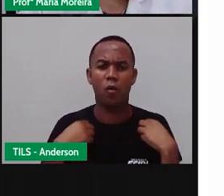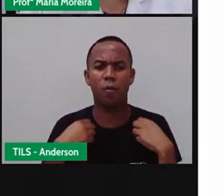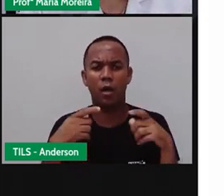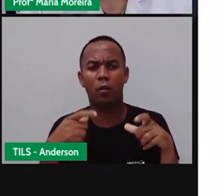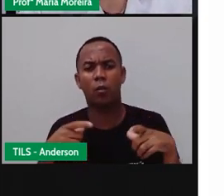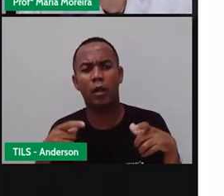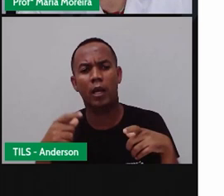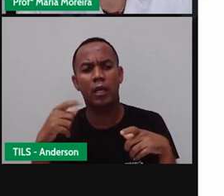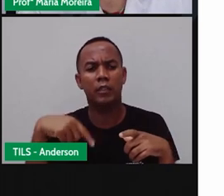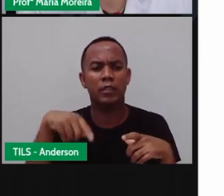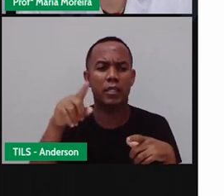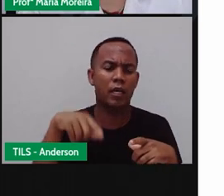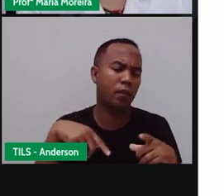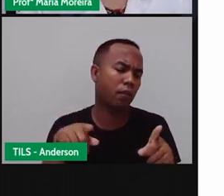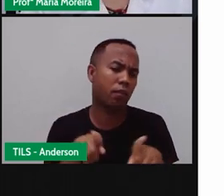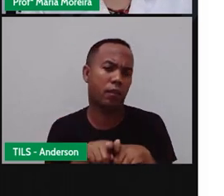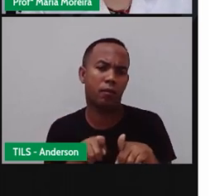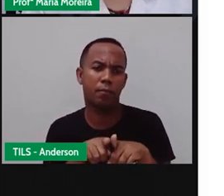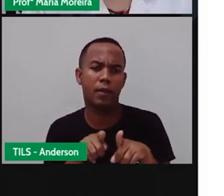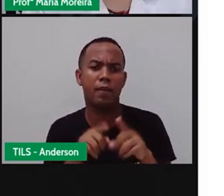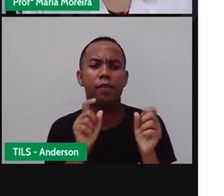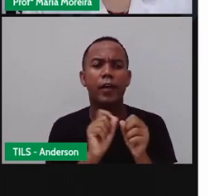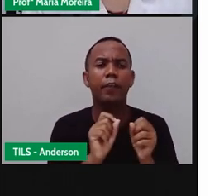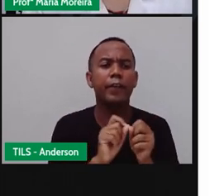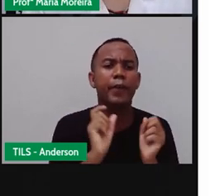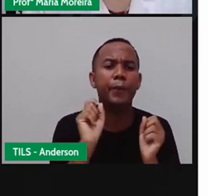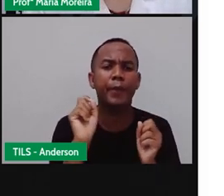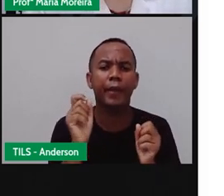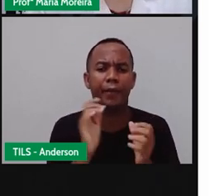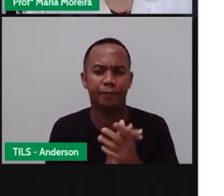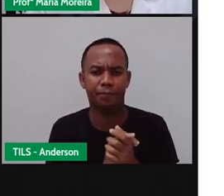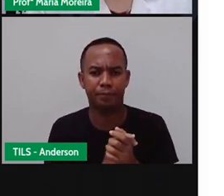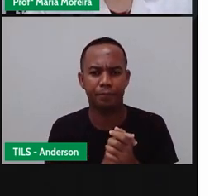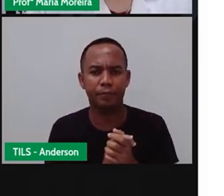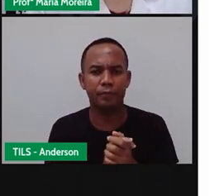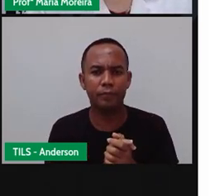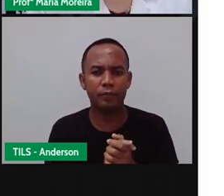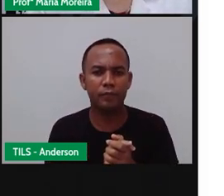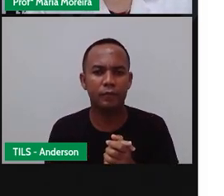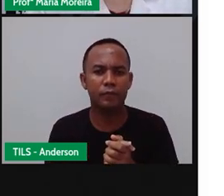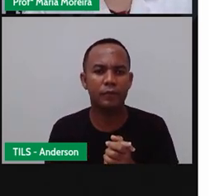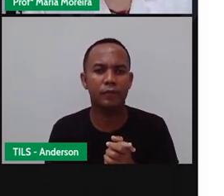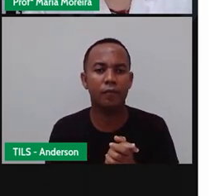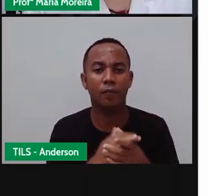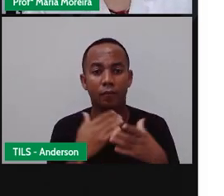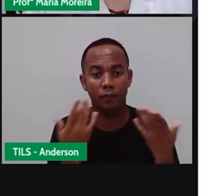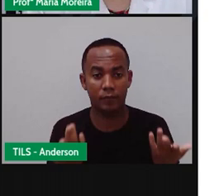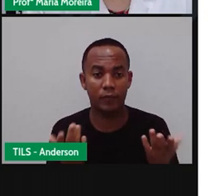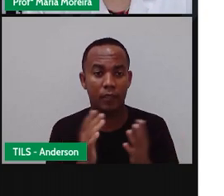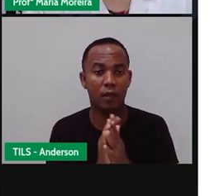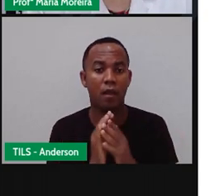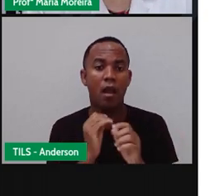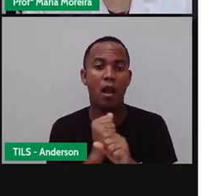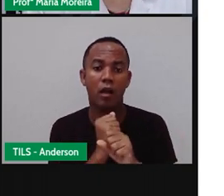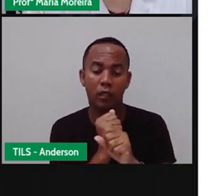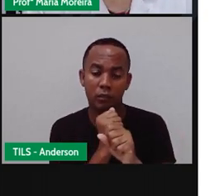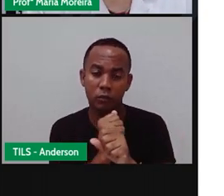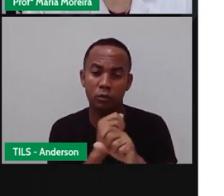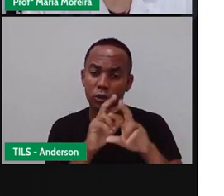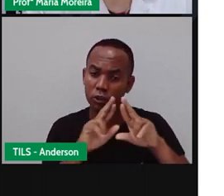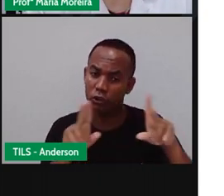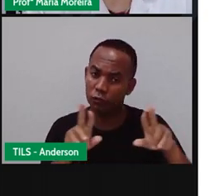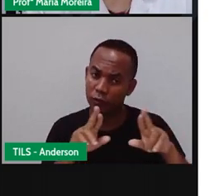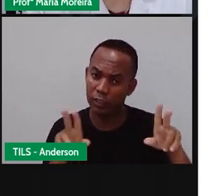gente vai, não é isso? O que vamos fazer? Bom, cada estação do ano apresenta paisagens e